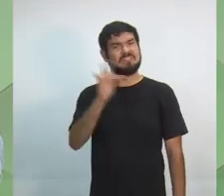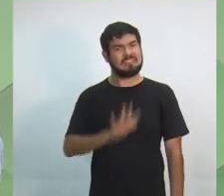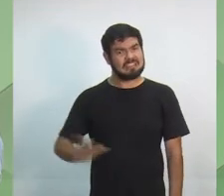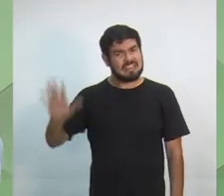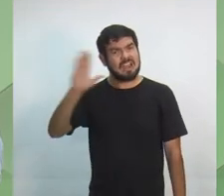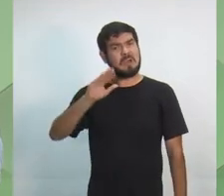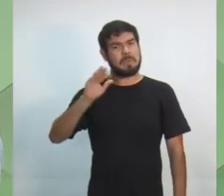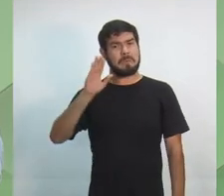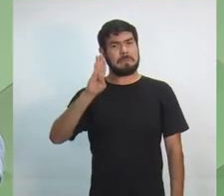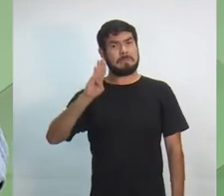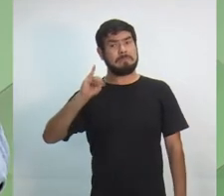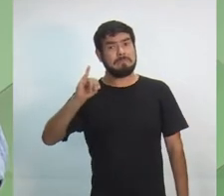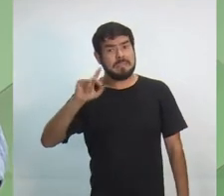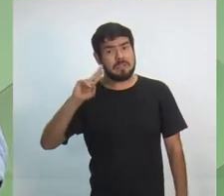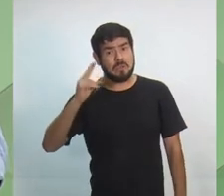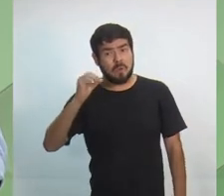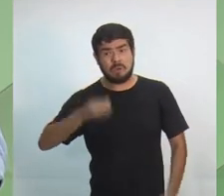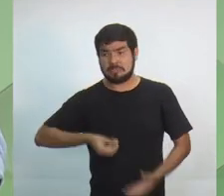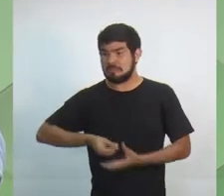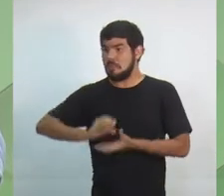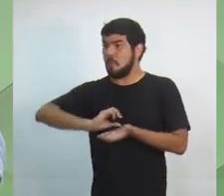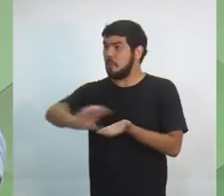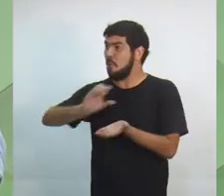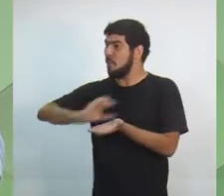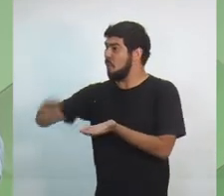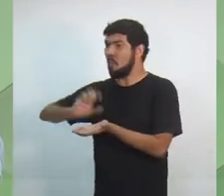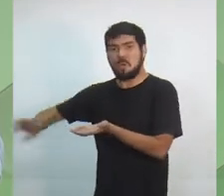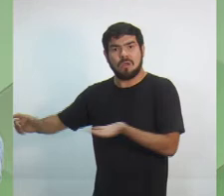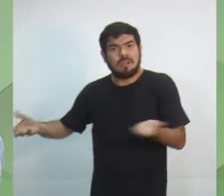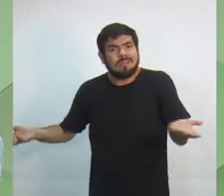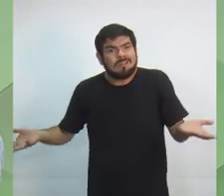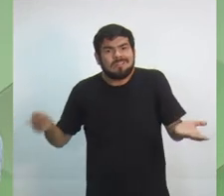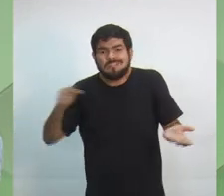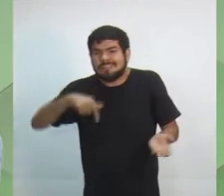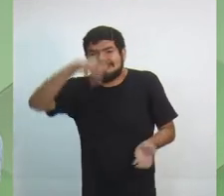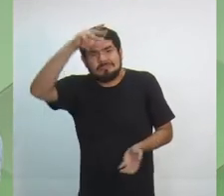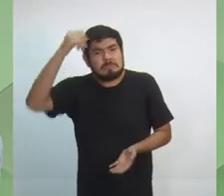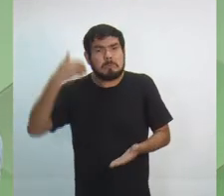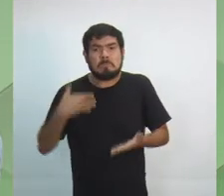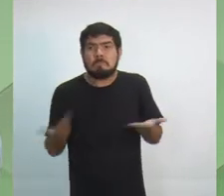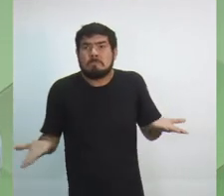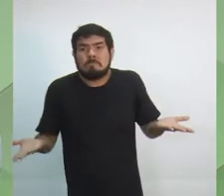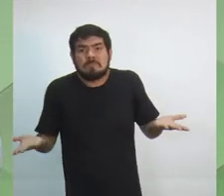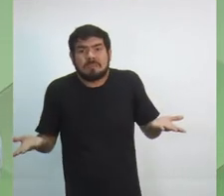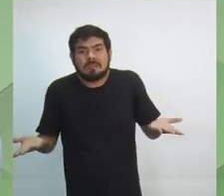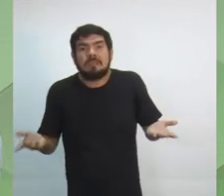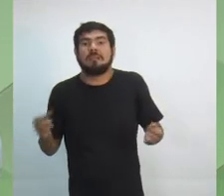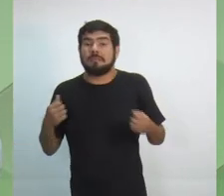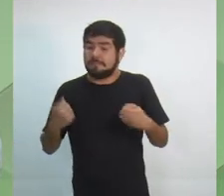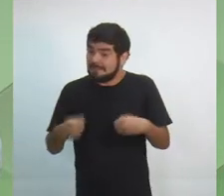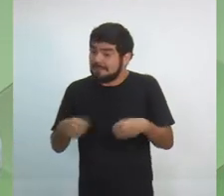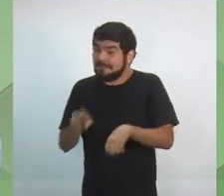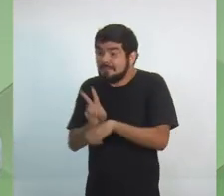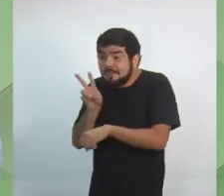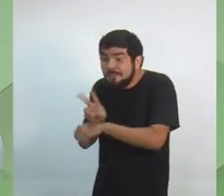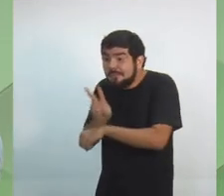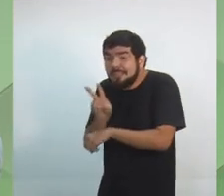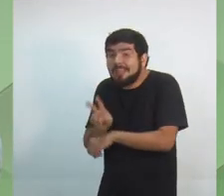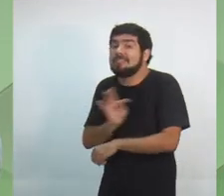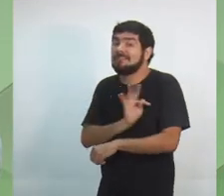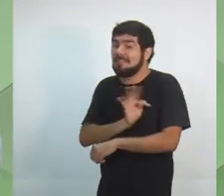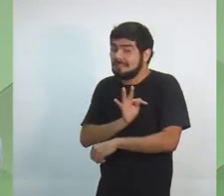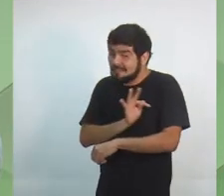não tem acesso a isso. Mas eu preciso também de assistência técnica e nós vamos garantir assistência técnica aos mais de